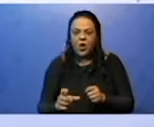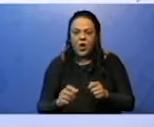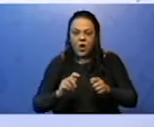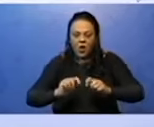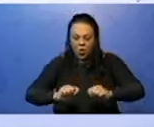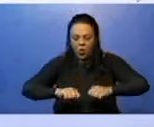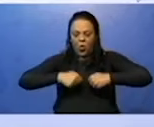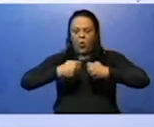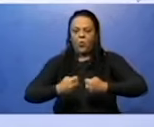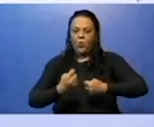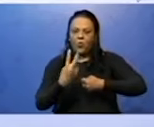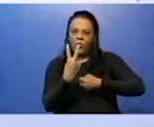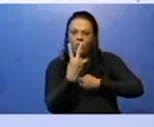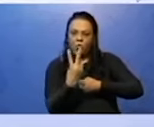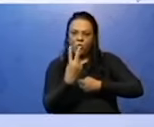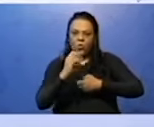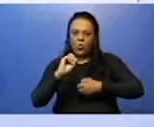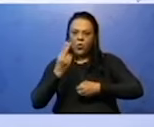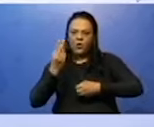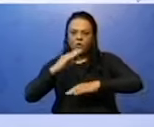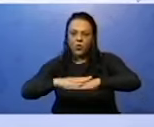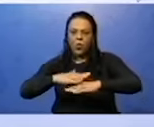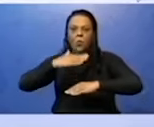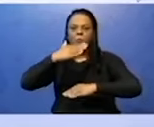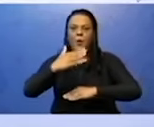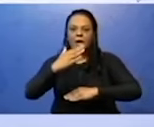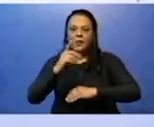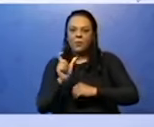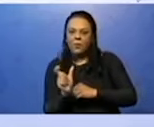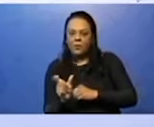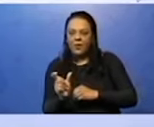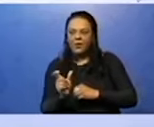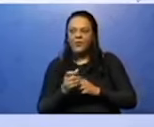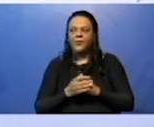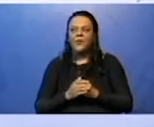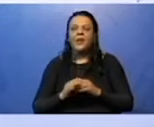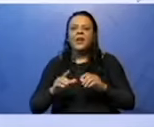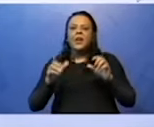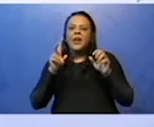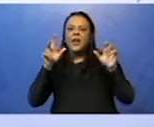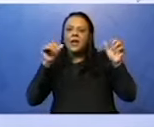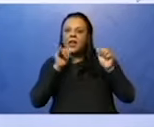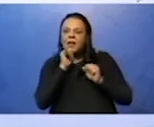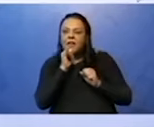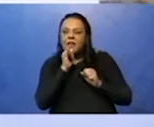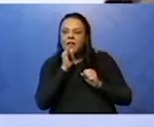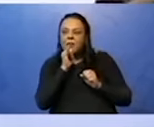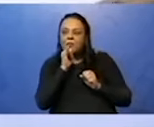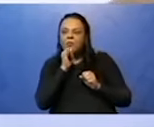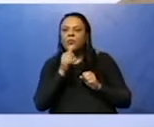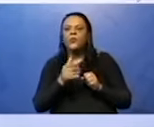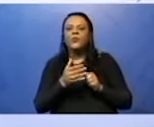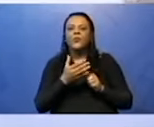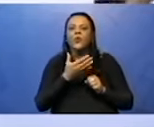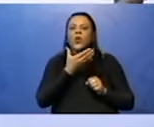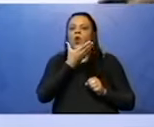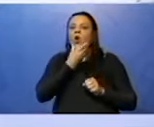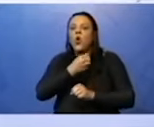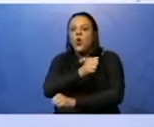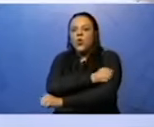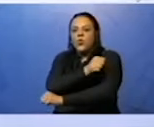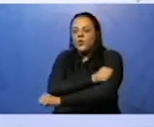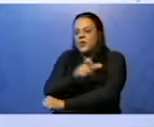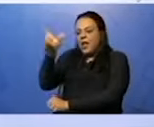ter dois ou mais núcleos. Então, os alunos e os professores se reuniram. Eu pergunto quem se reuniram?